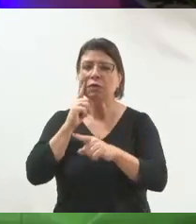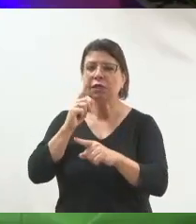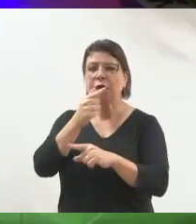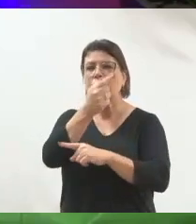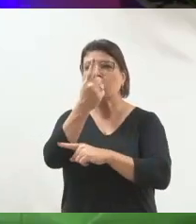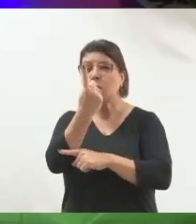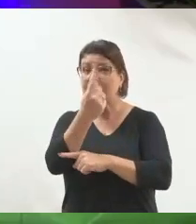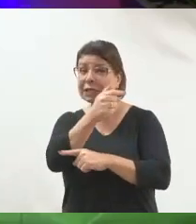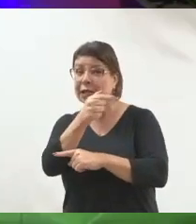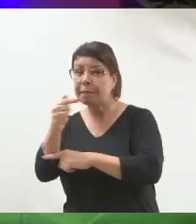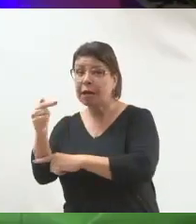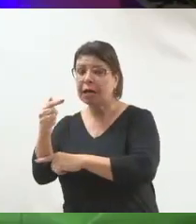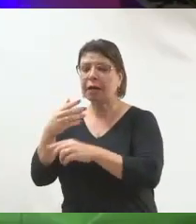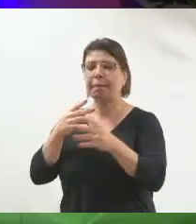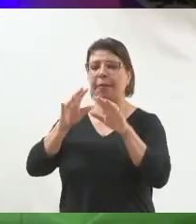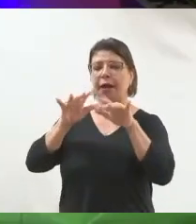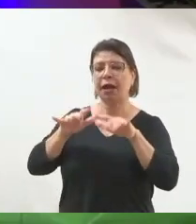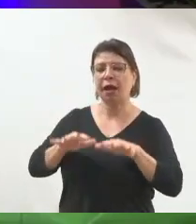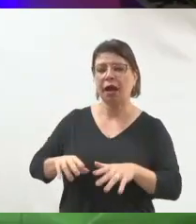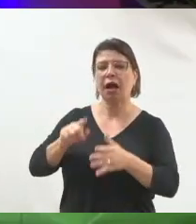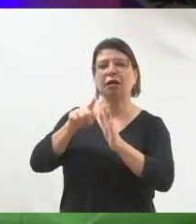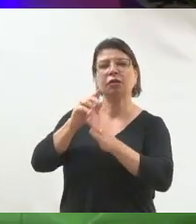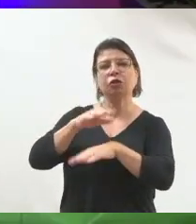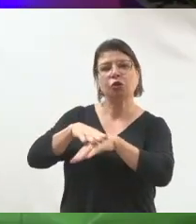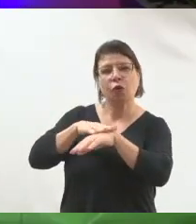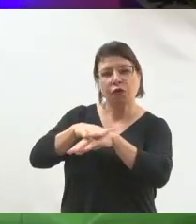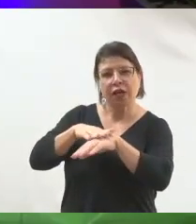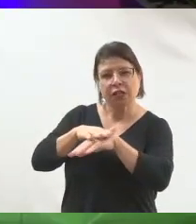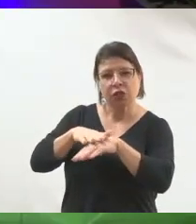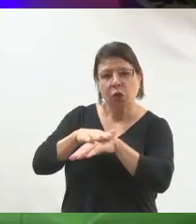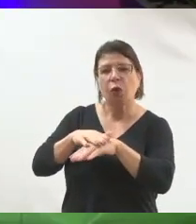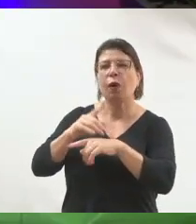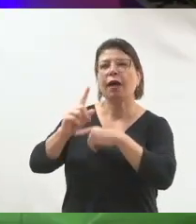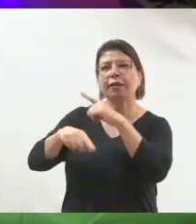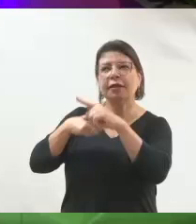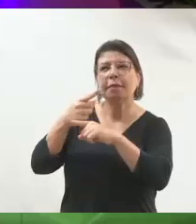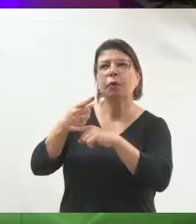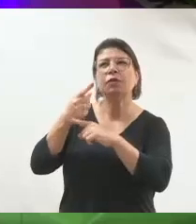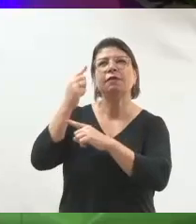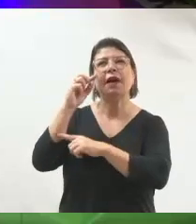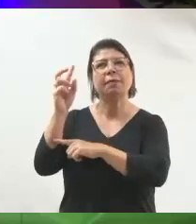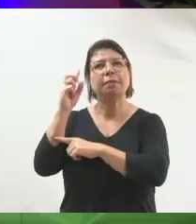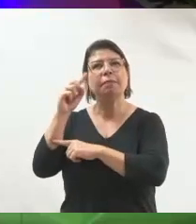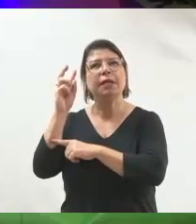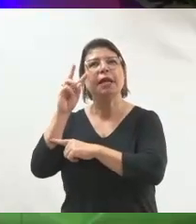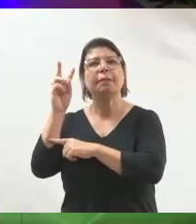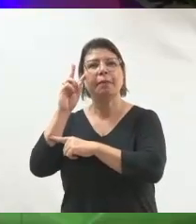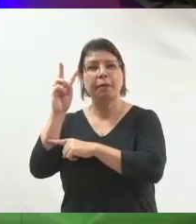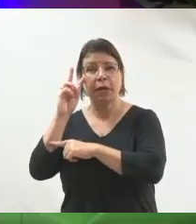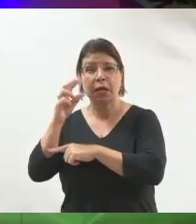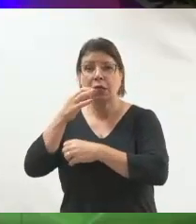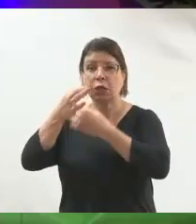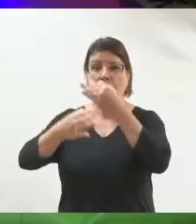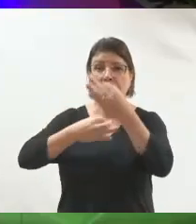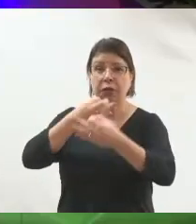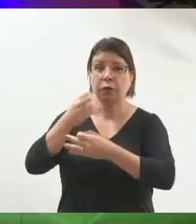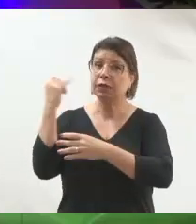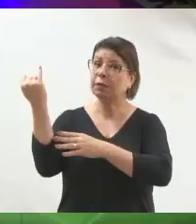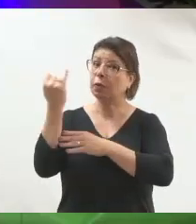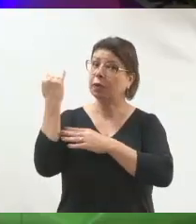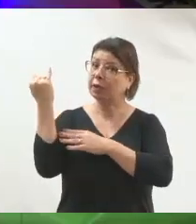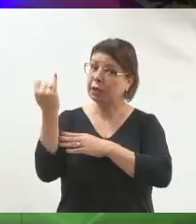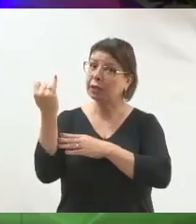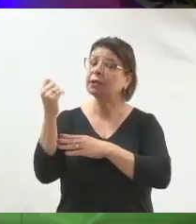necessariamente estavam online no momento em que ela aconteceu, mas ao longo da semana, ela pode receber vários pontos de contato